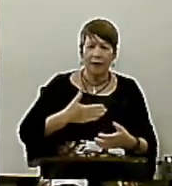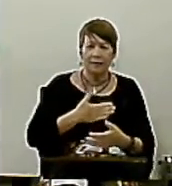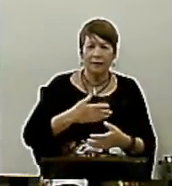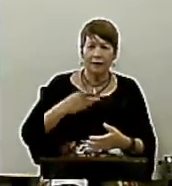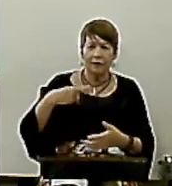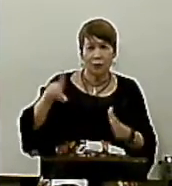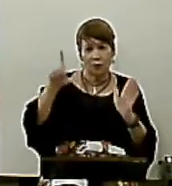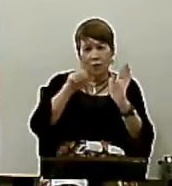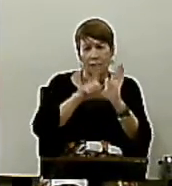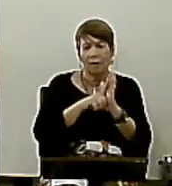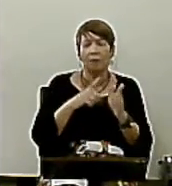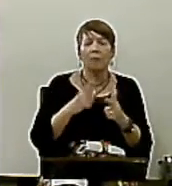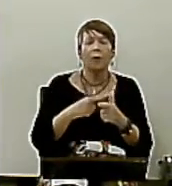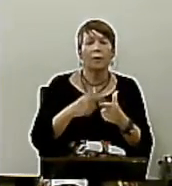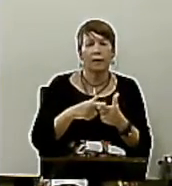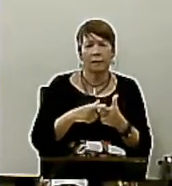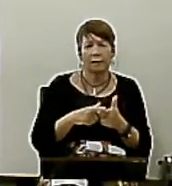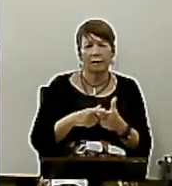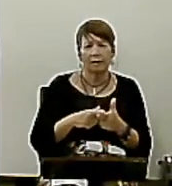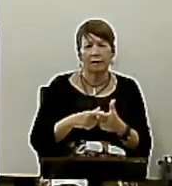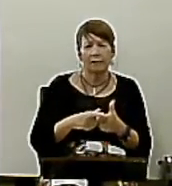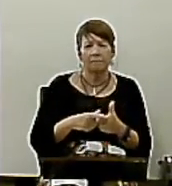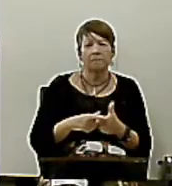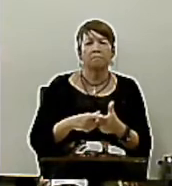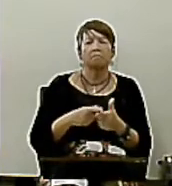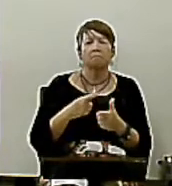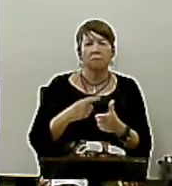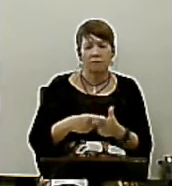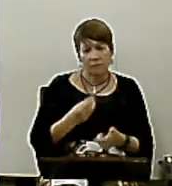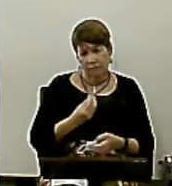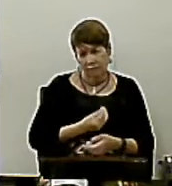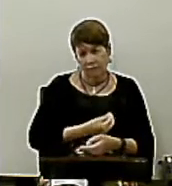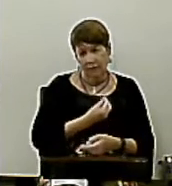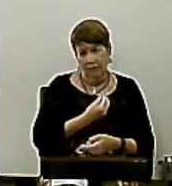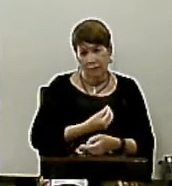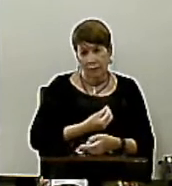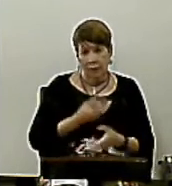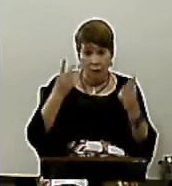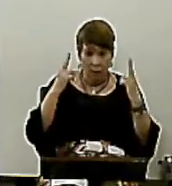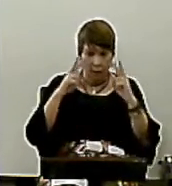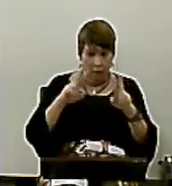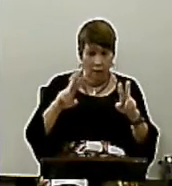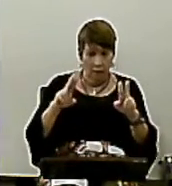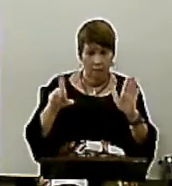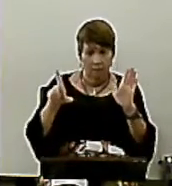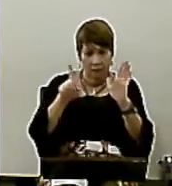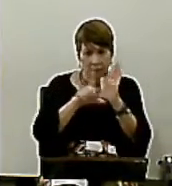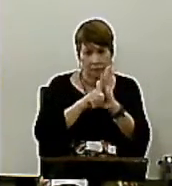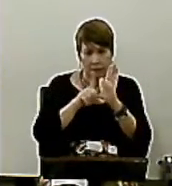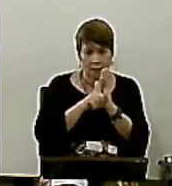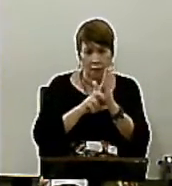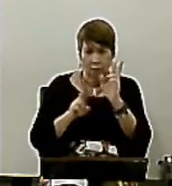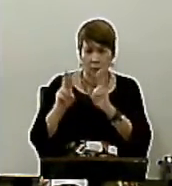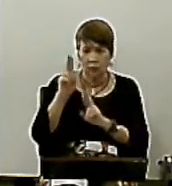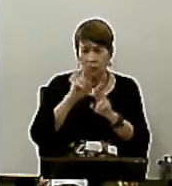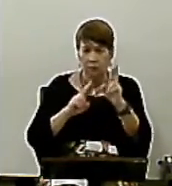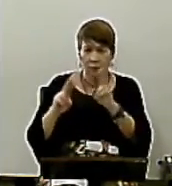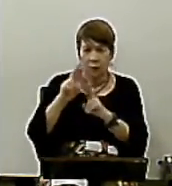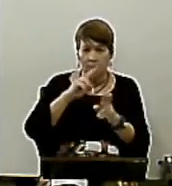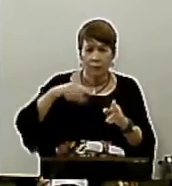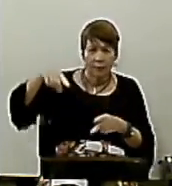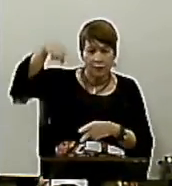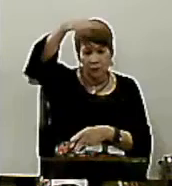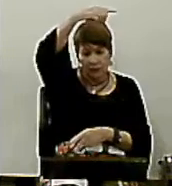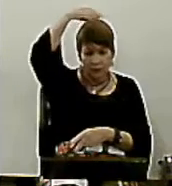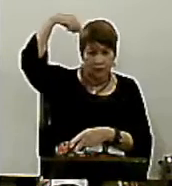Tinha prazer Na lei Porque ele Via nela Um instrumento Para a sua Santificação E assim